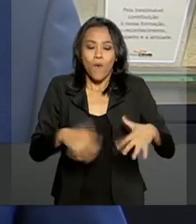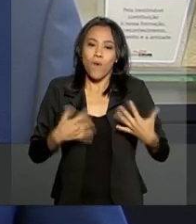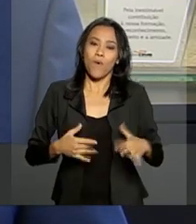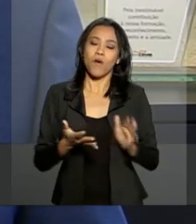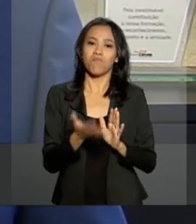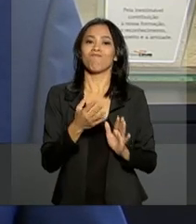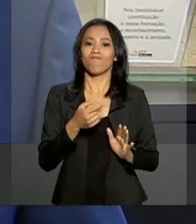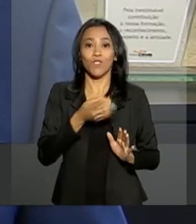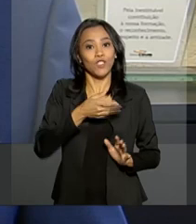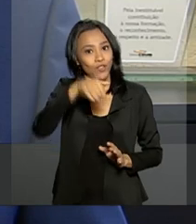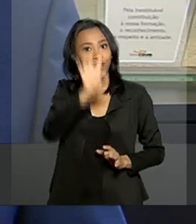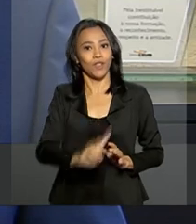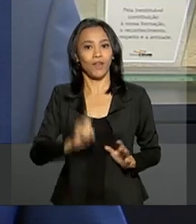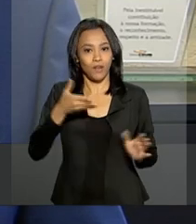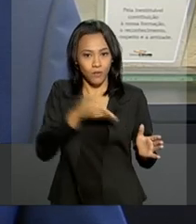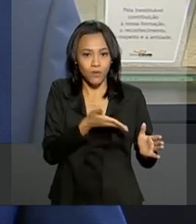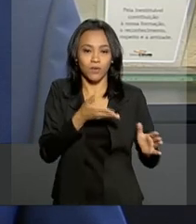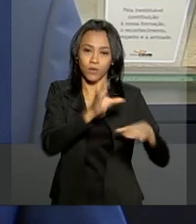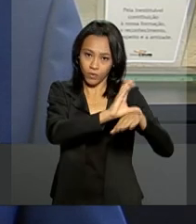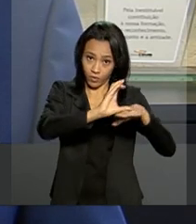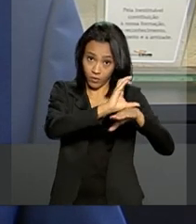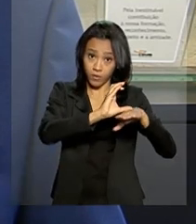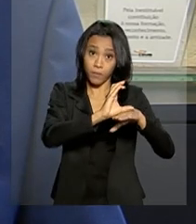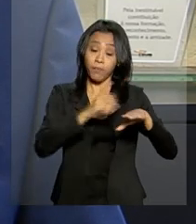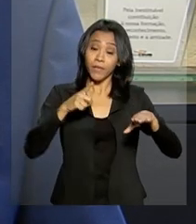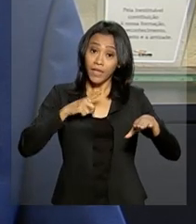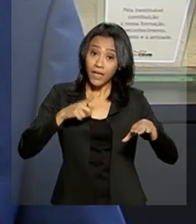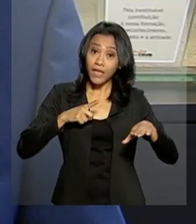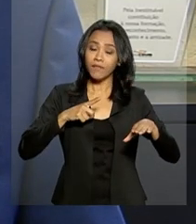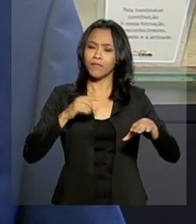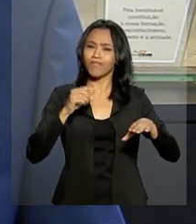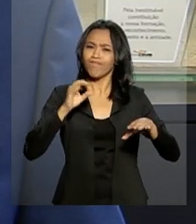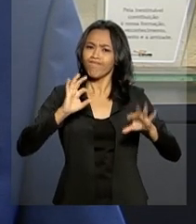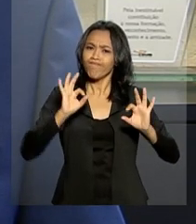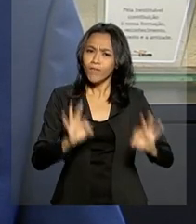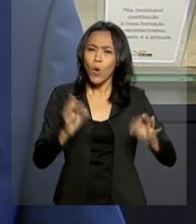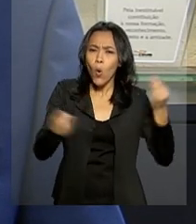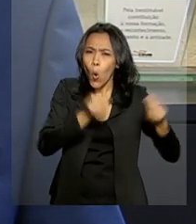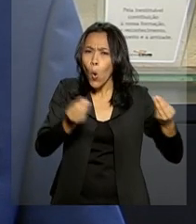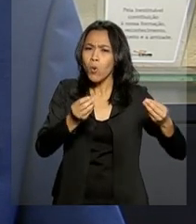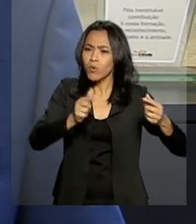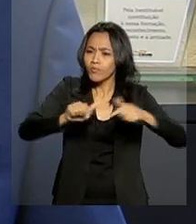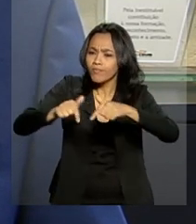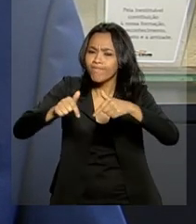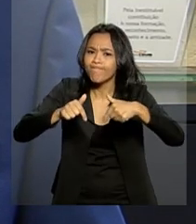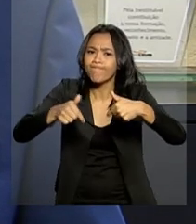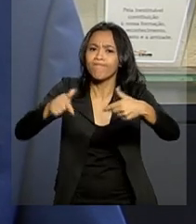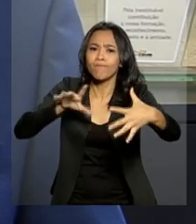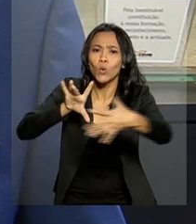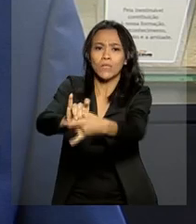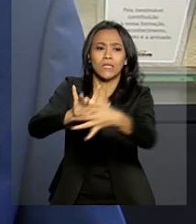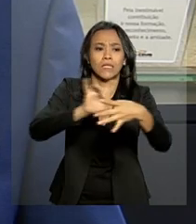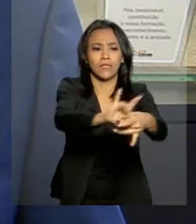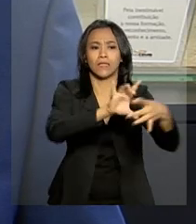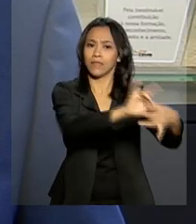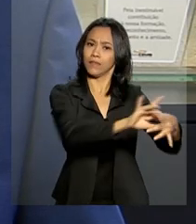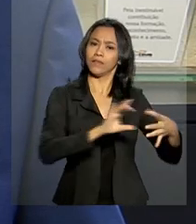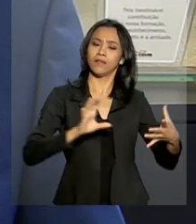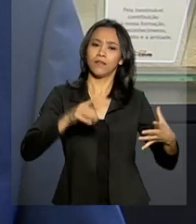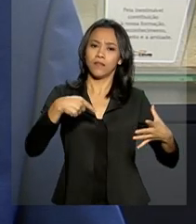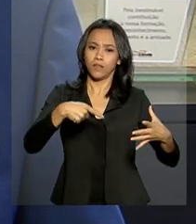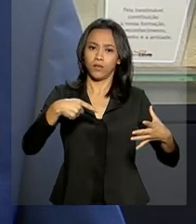E, por outro lado, ela tentou trazer formas de efetivar esses direitos, formas de tornar esses direitos